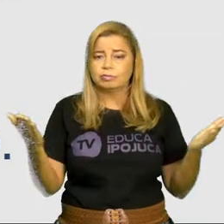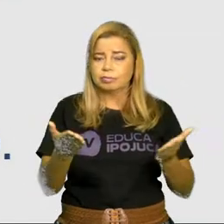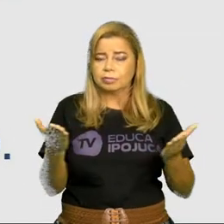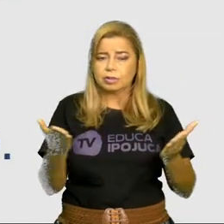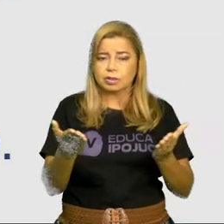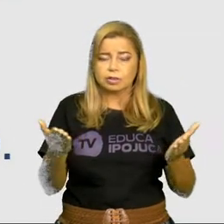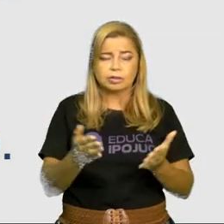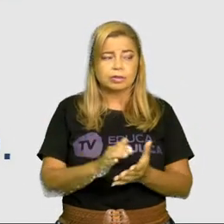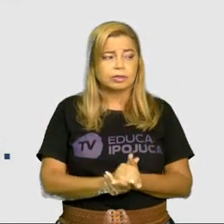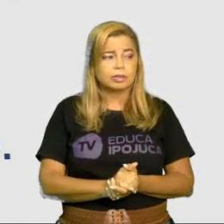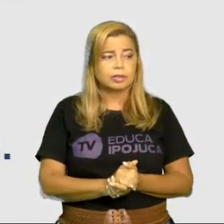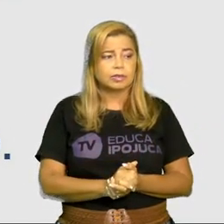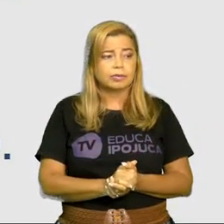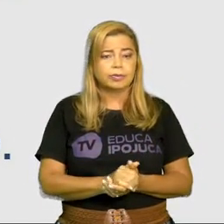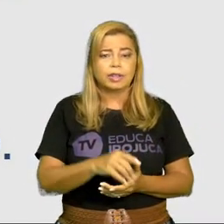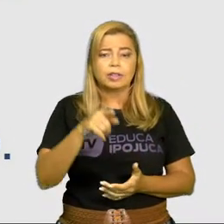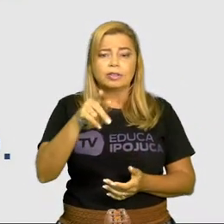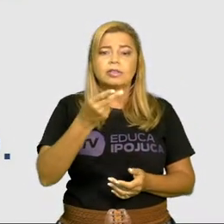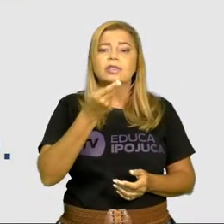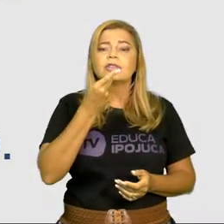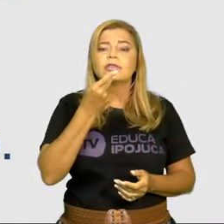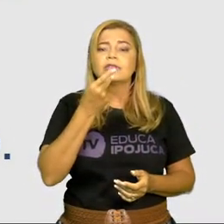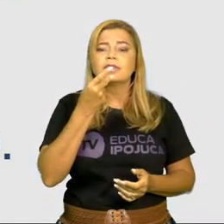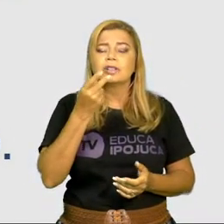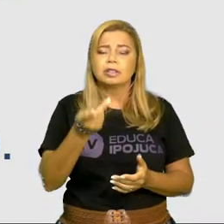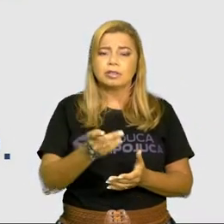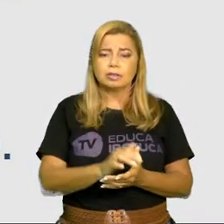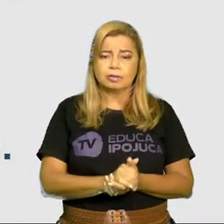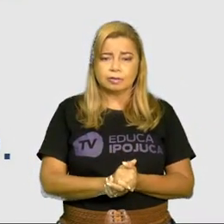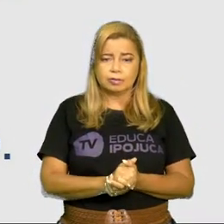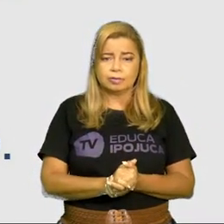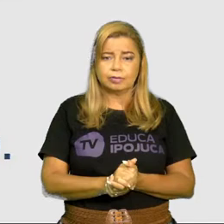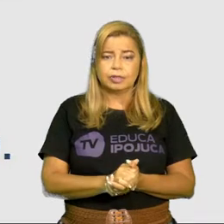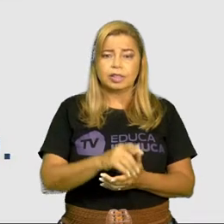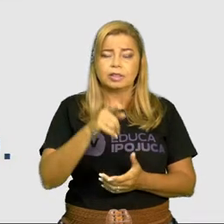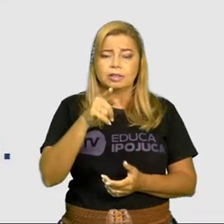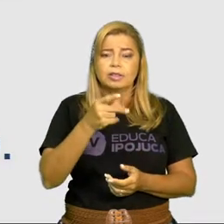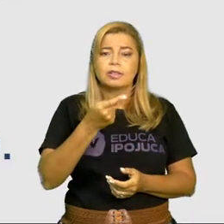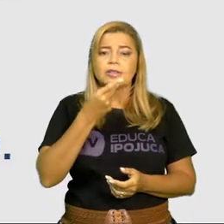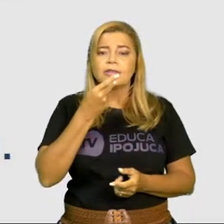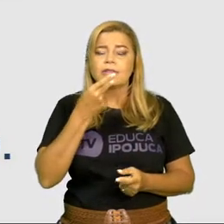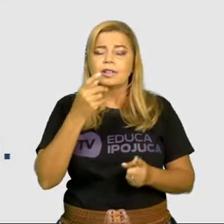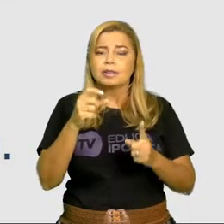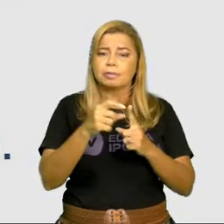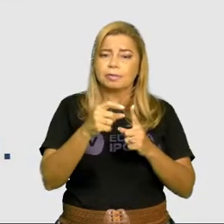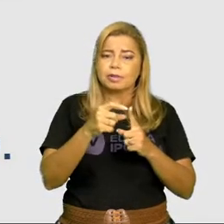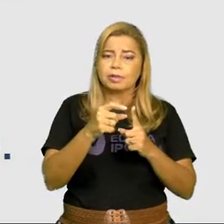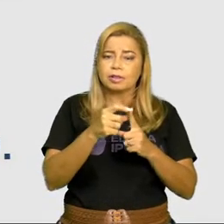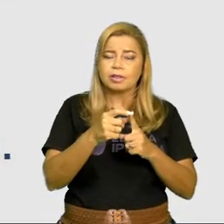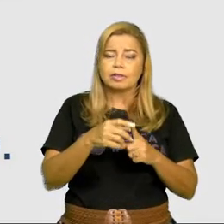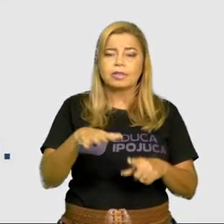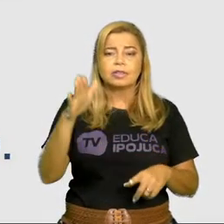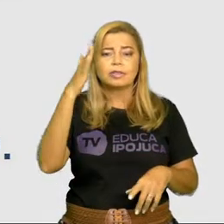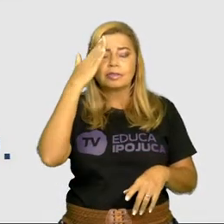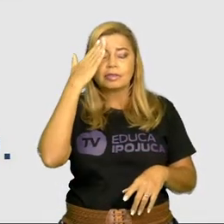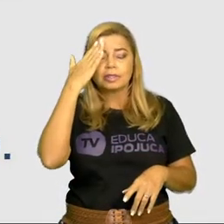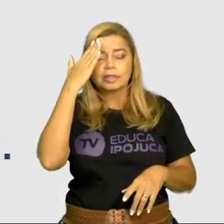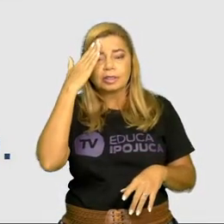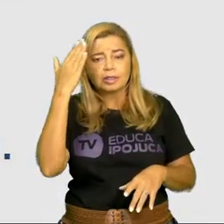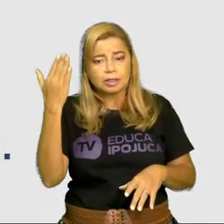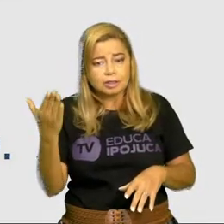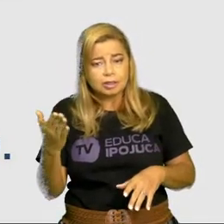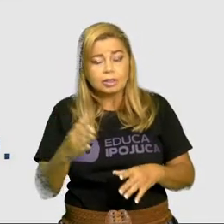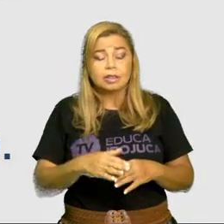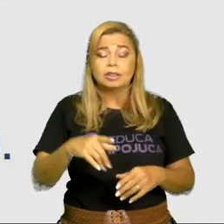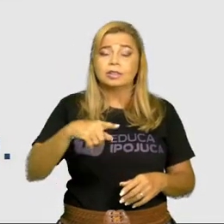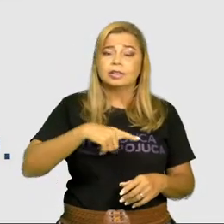você pronunciou, falou, você fala a palavra e você vai entender. O H no início das